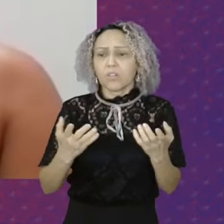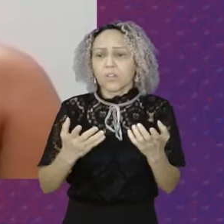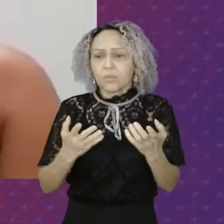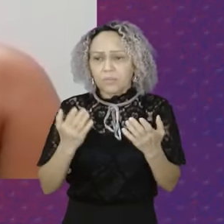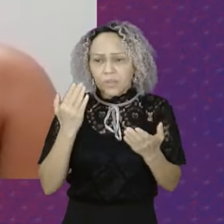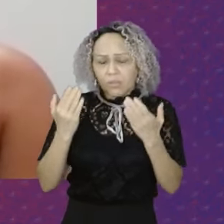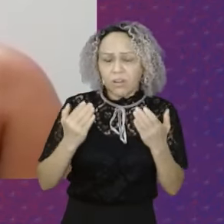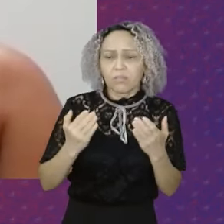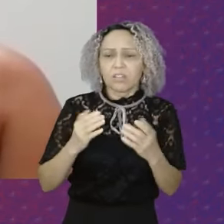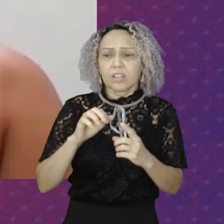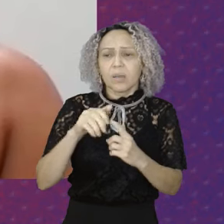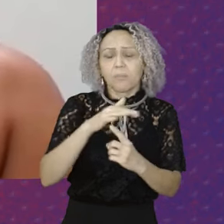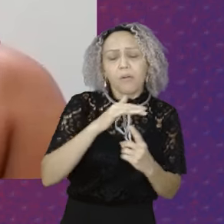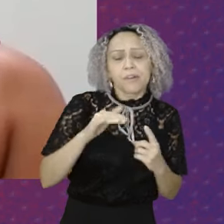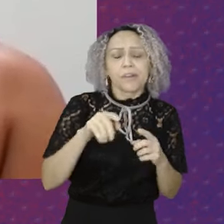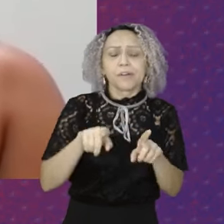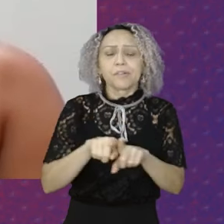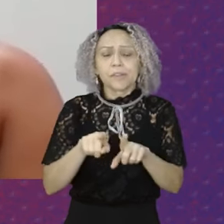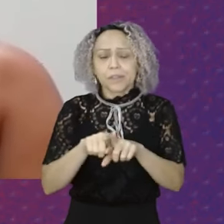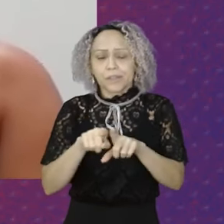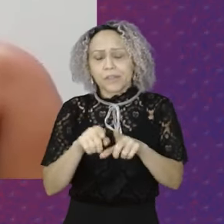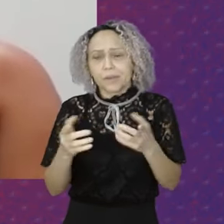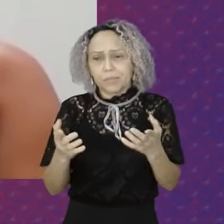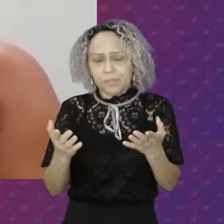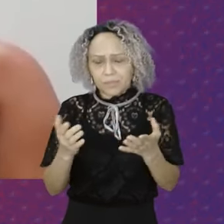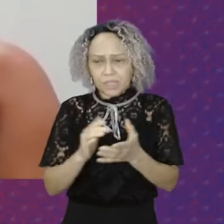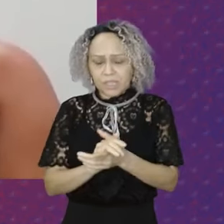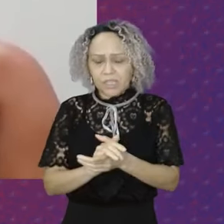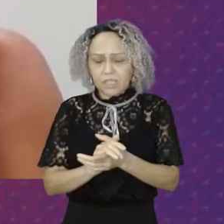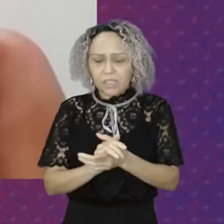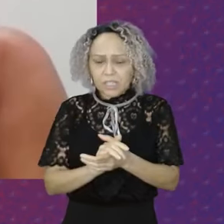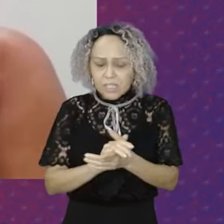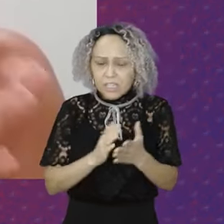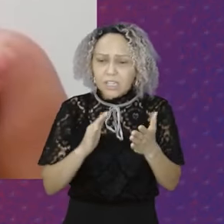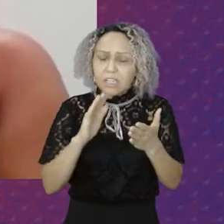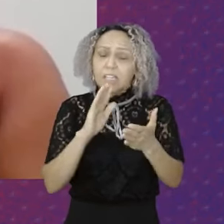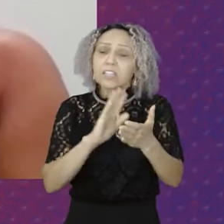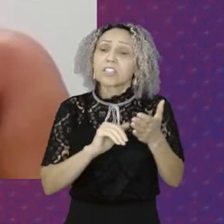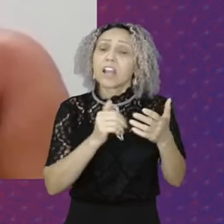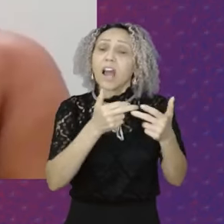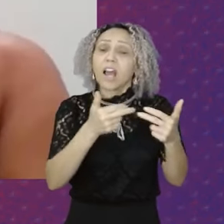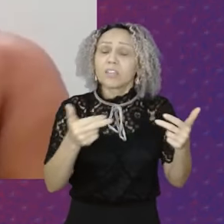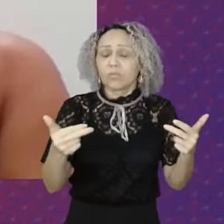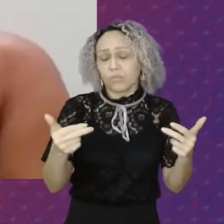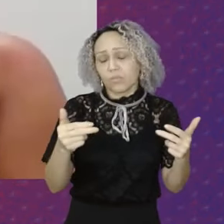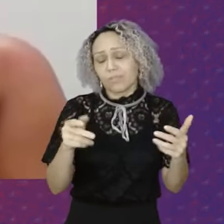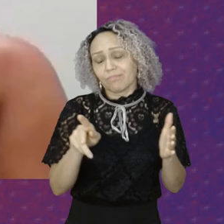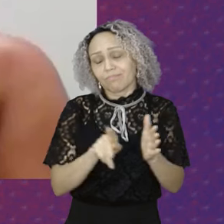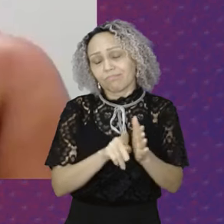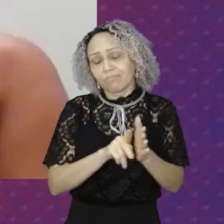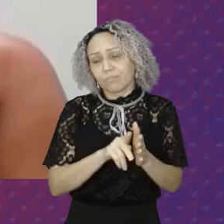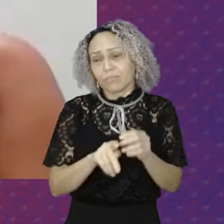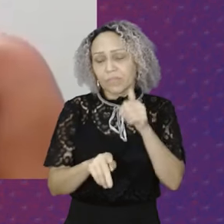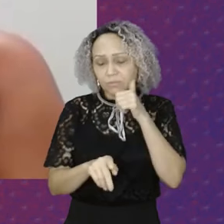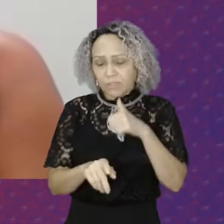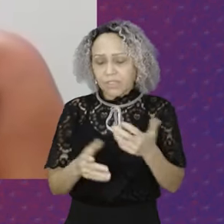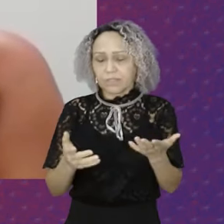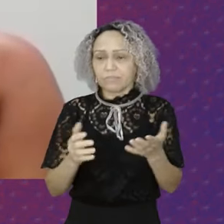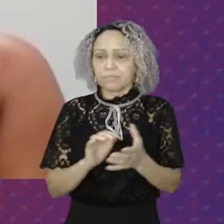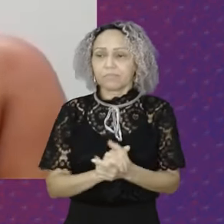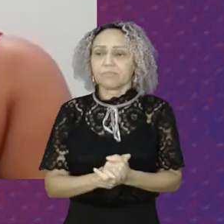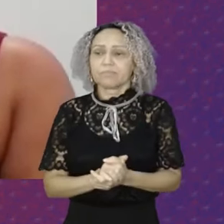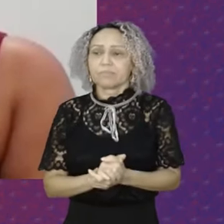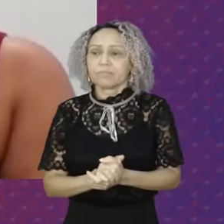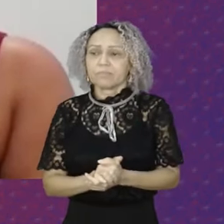esses tipos de violência Teve um aumento No último período Pela primeira vez Desde que esses dados Estão sendo acompanhados